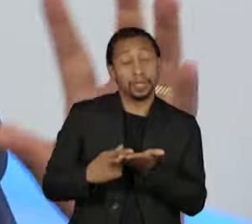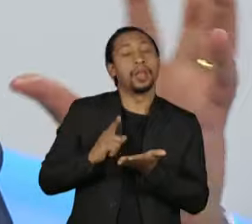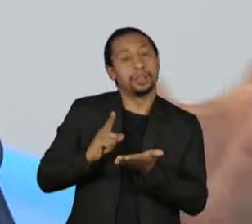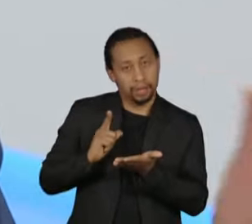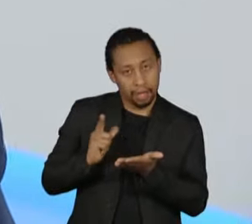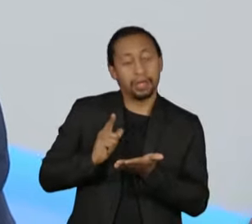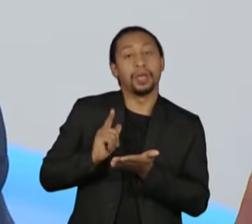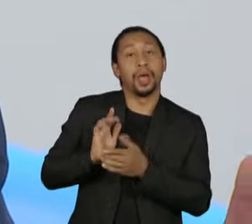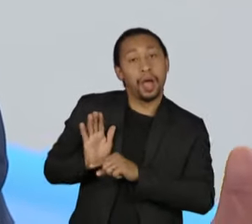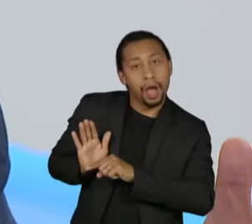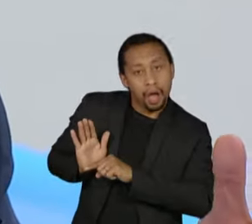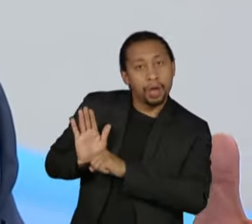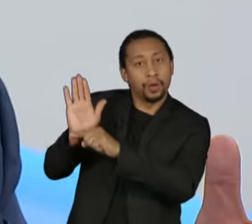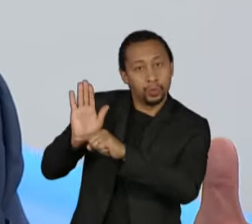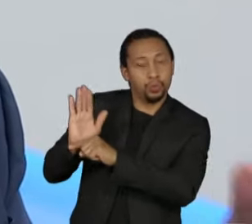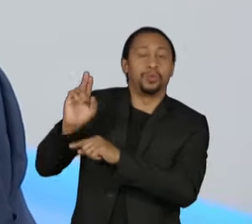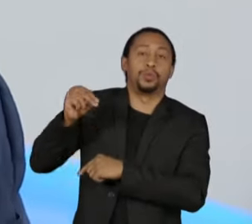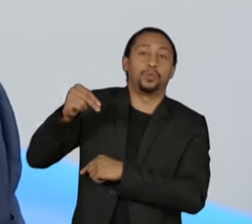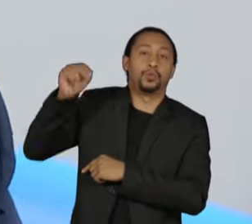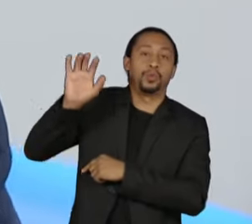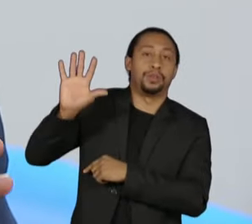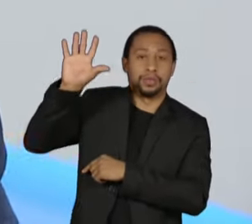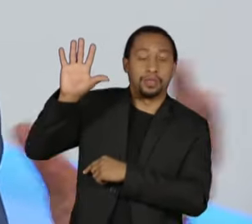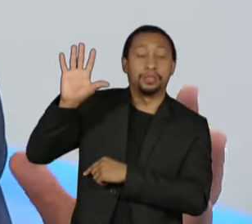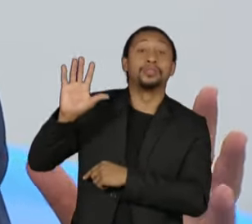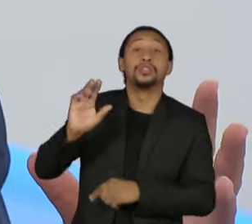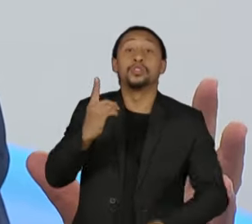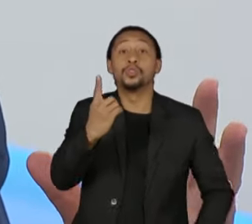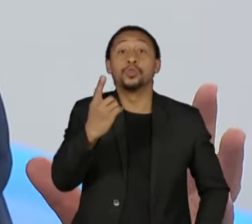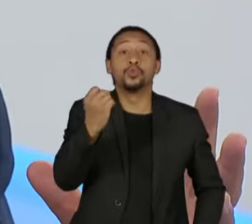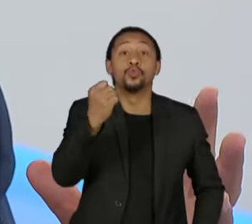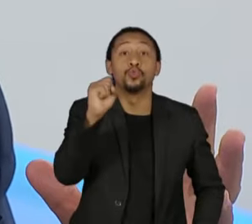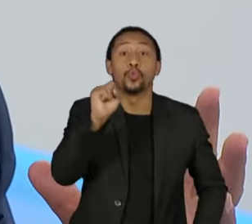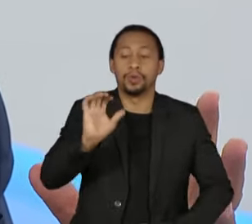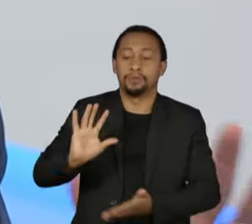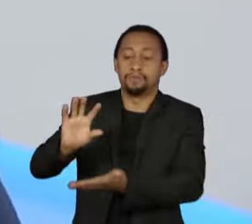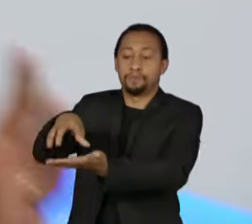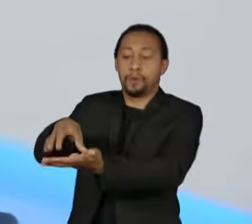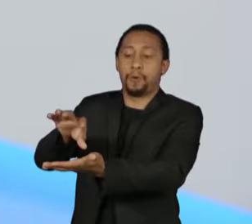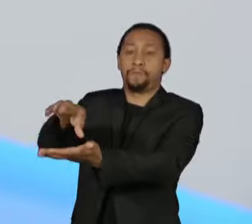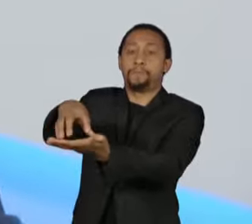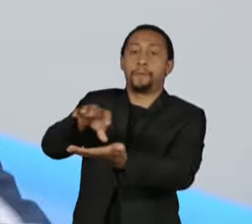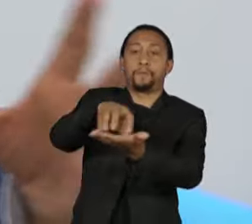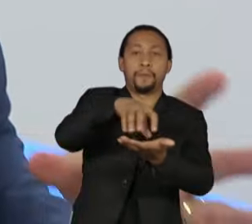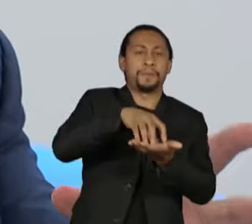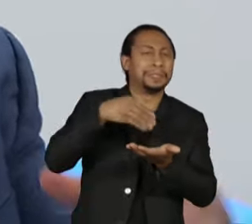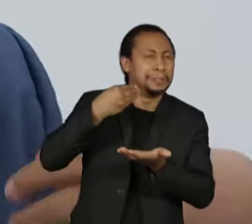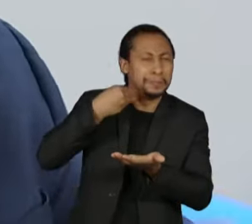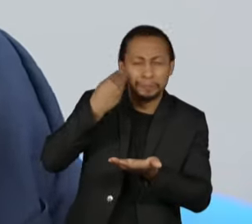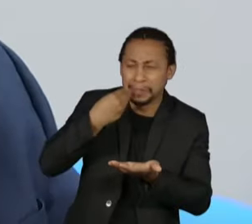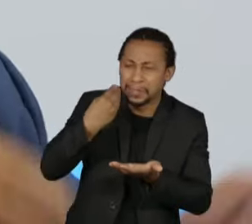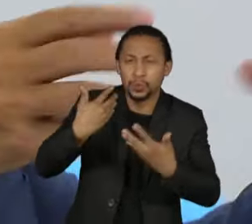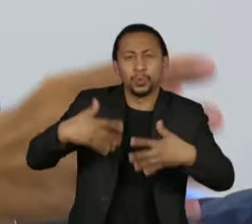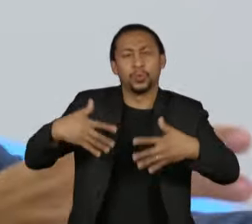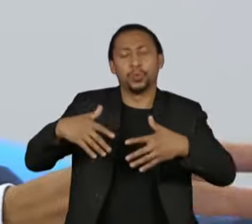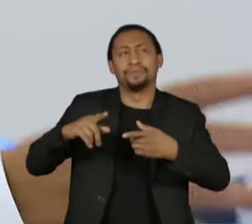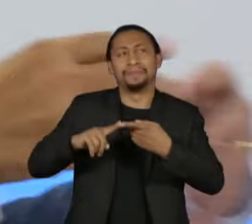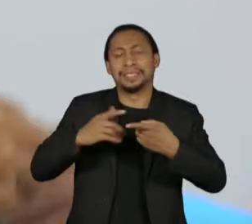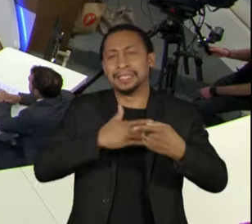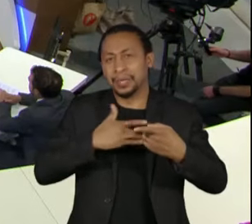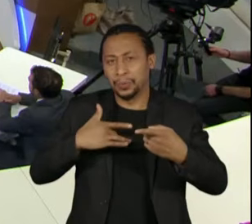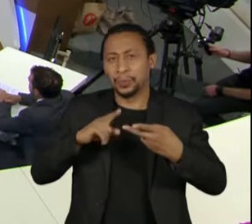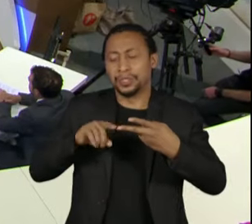que tem 18 câmaras setoriais, com uma experiência extraordinária. Aqui tem área de saúde, tem de educação, tem de